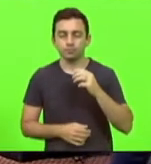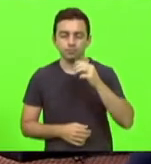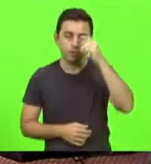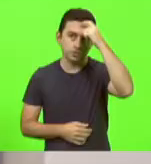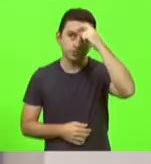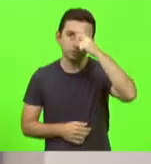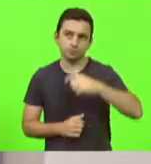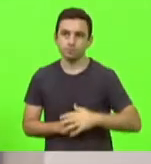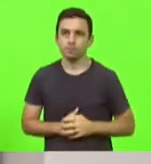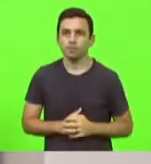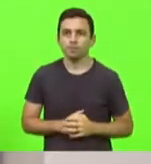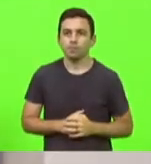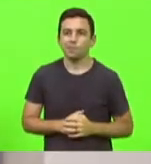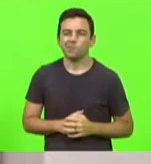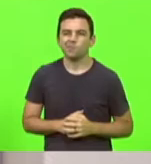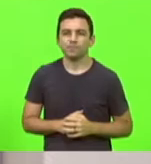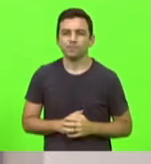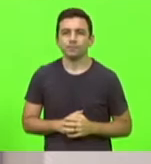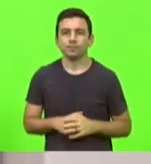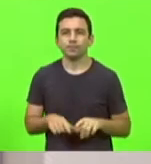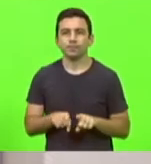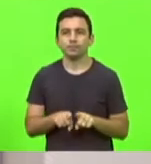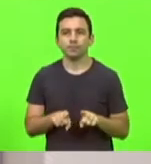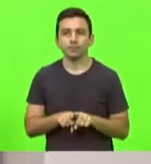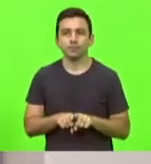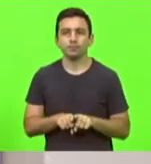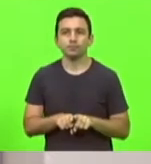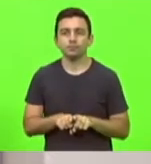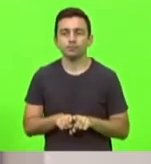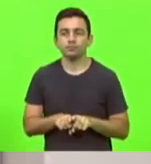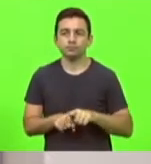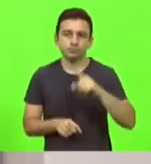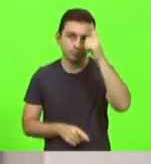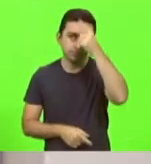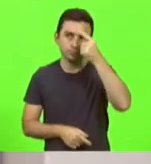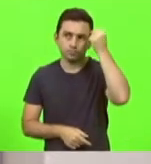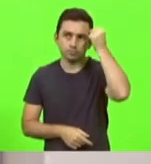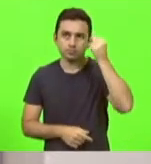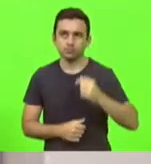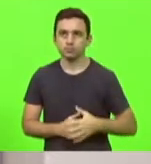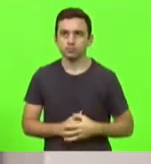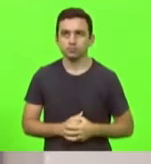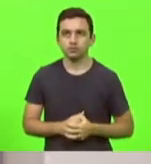Obrigado, deputado. Como vota a deputada Dirce Raderscheid?